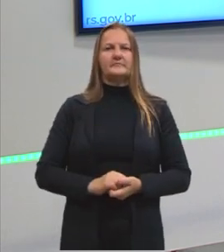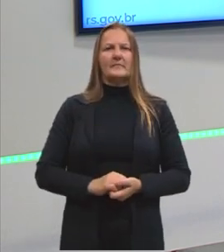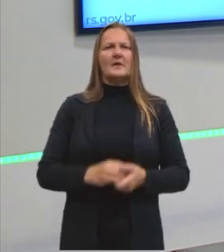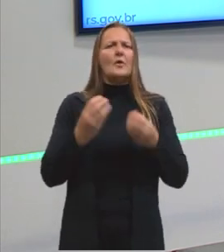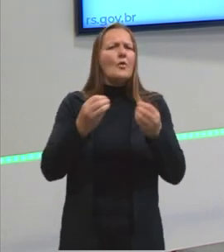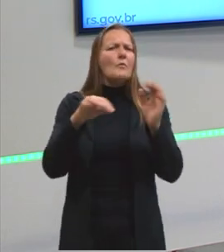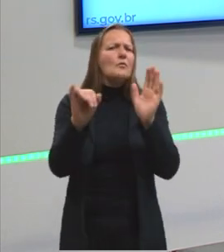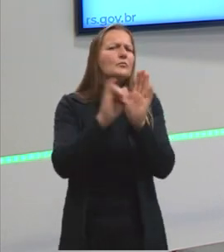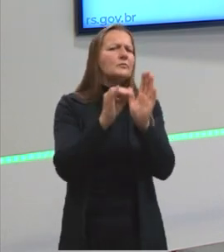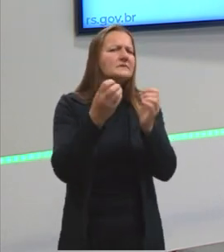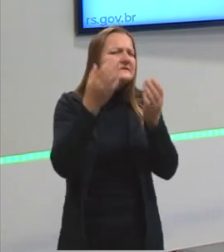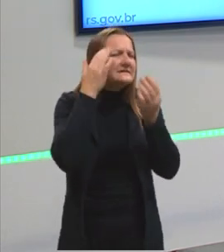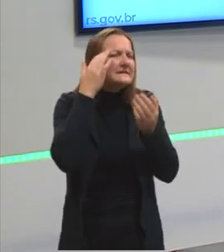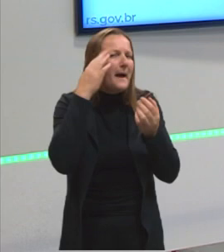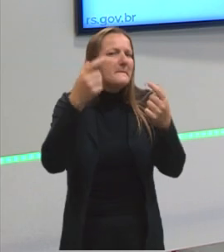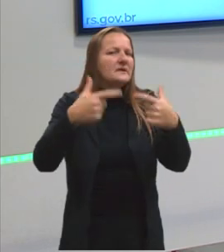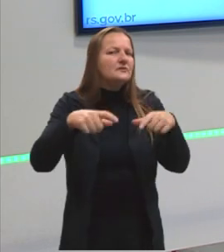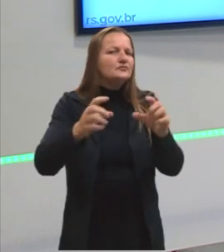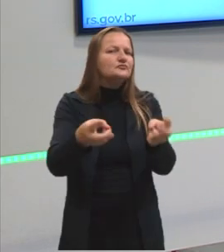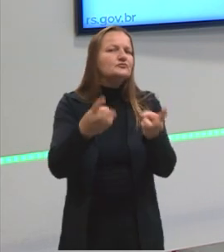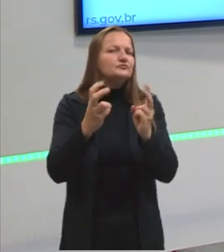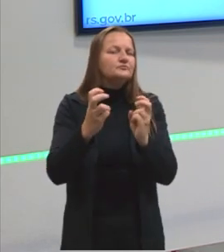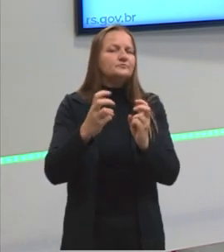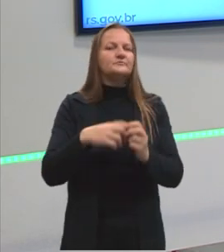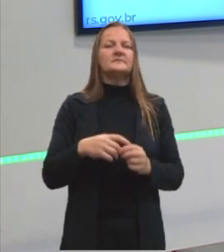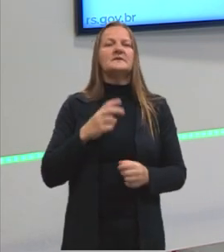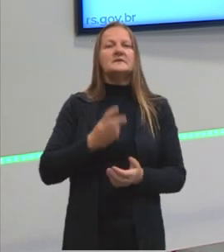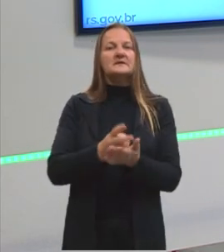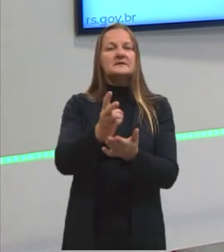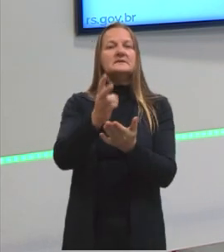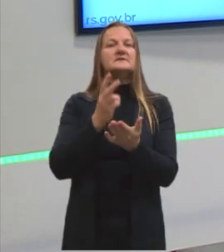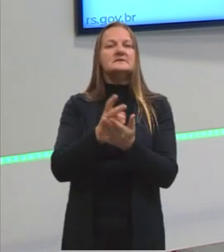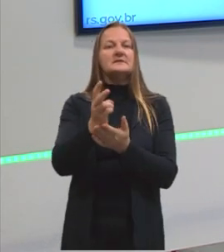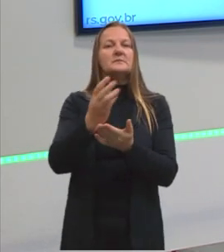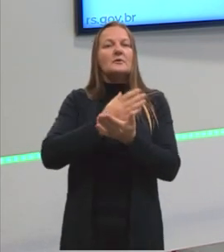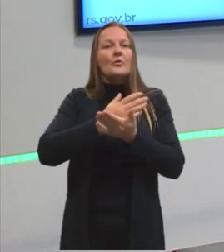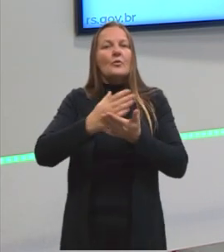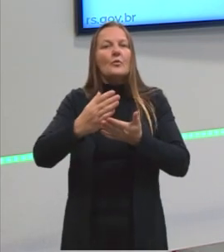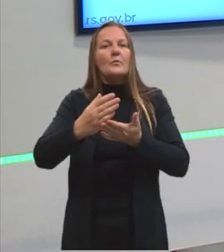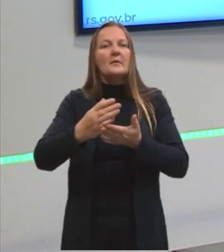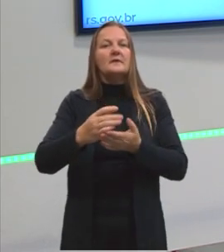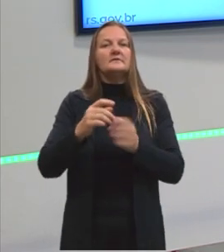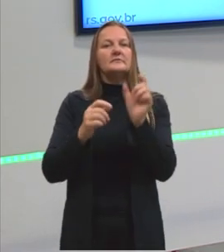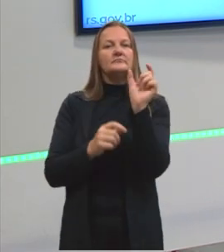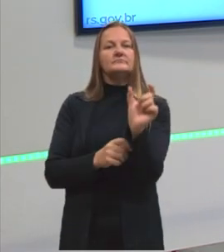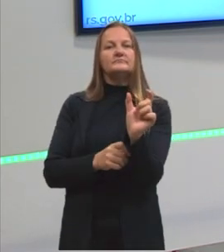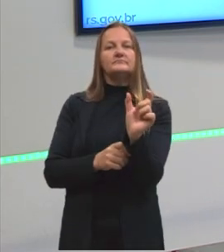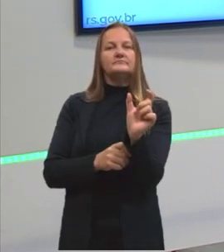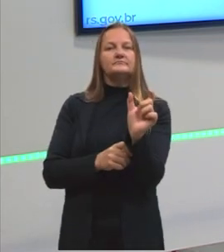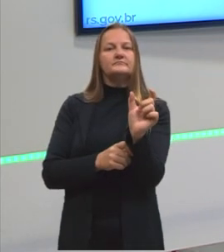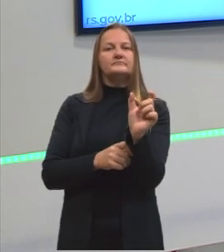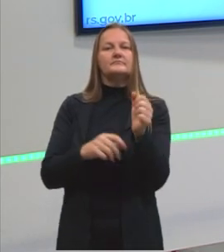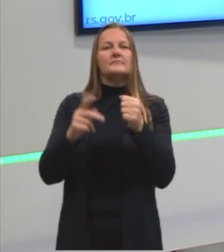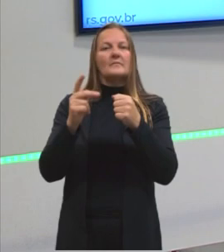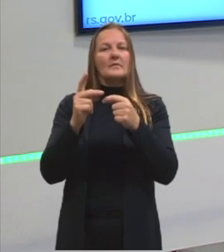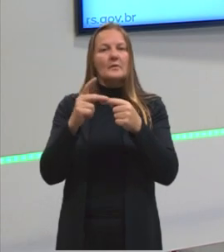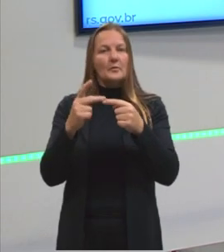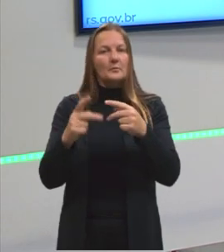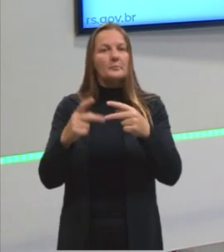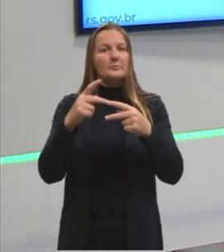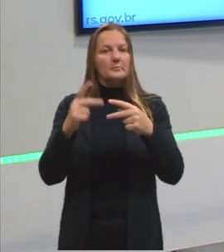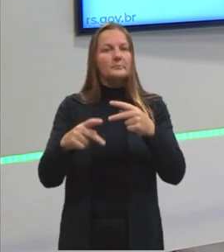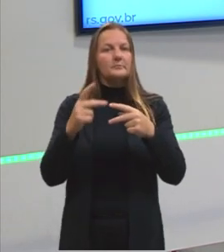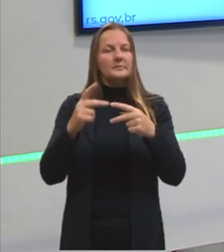identifica qual é esse agente? Ele sempre é começado pela preposição. E a